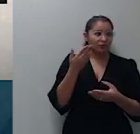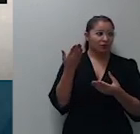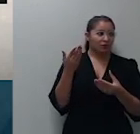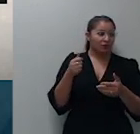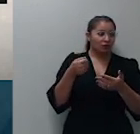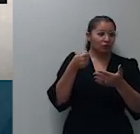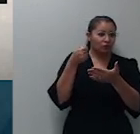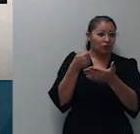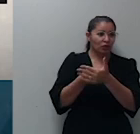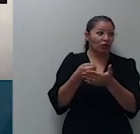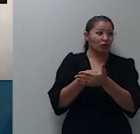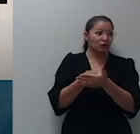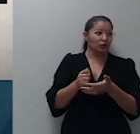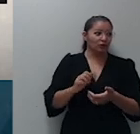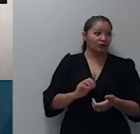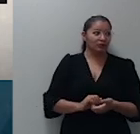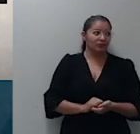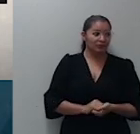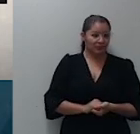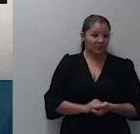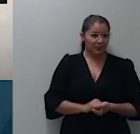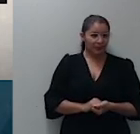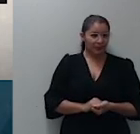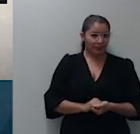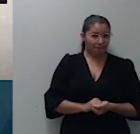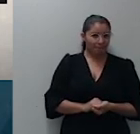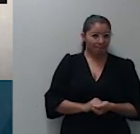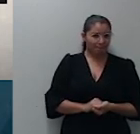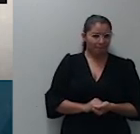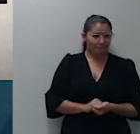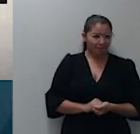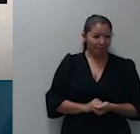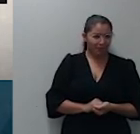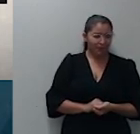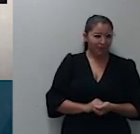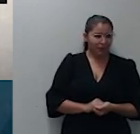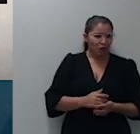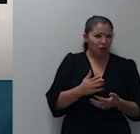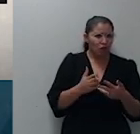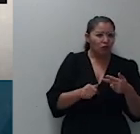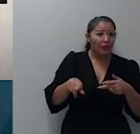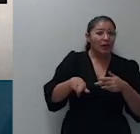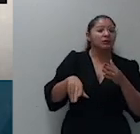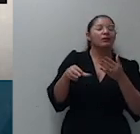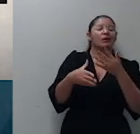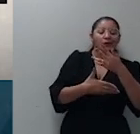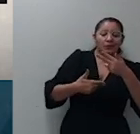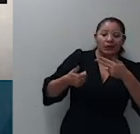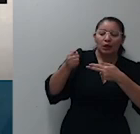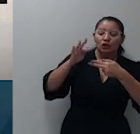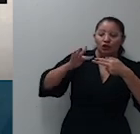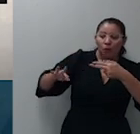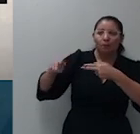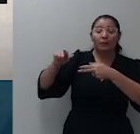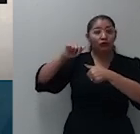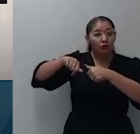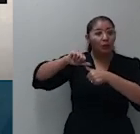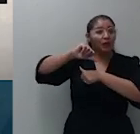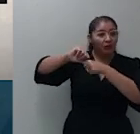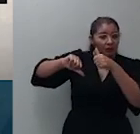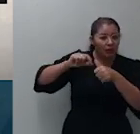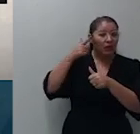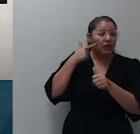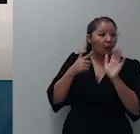cambial real ou fidejussória são nulas as causas contidas no plano de recuperação judicial aprovado em assembleia geral que